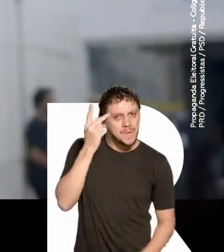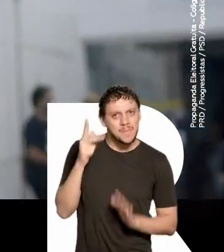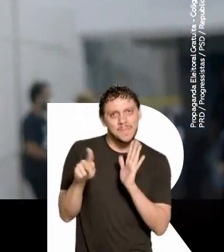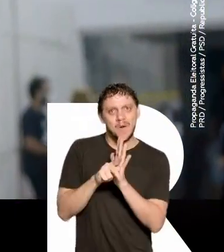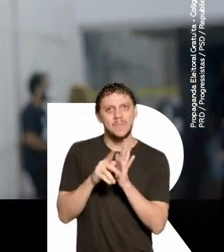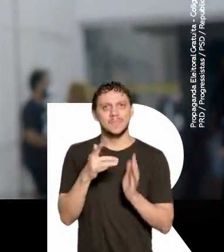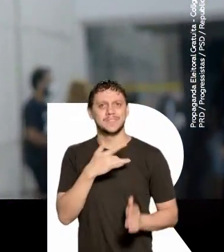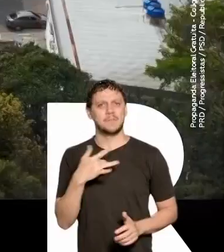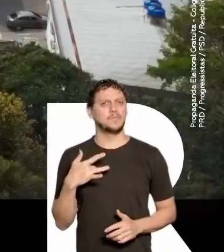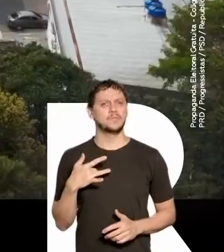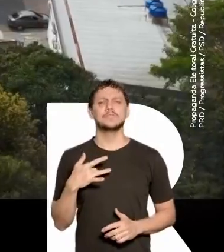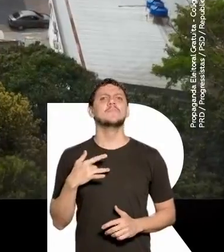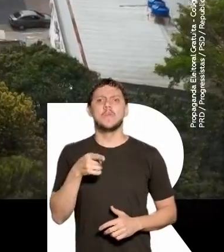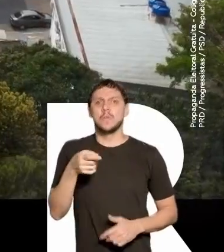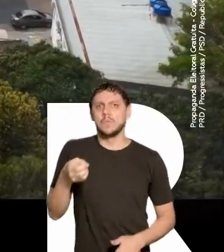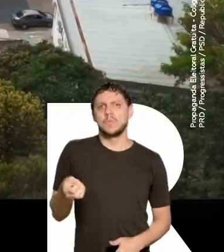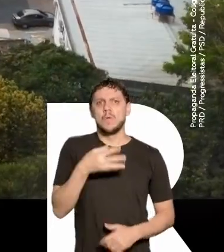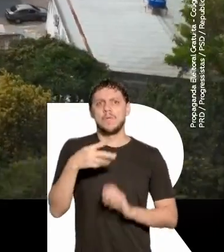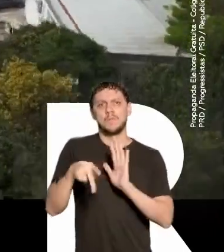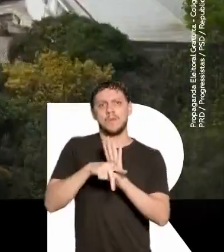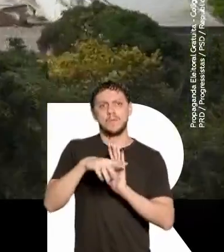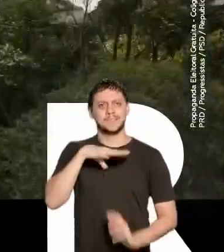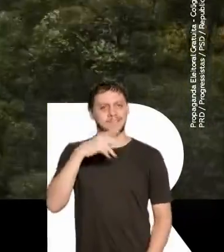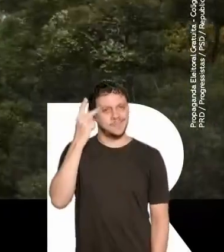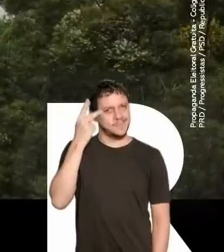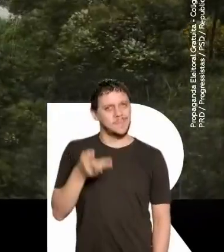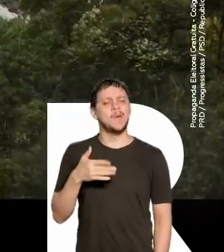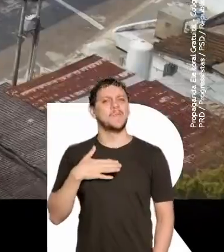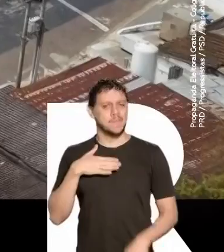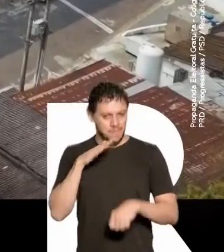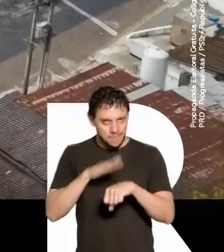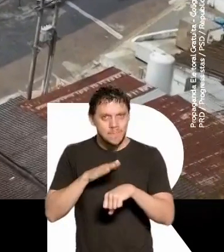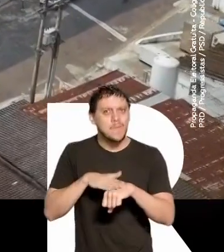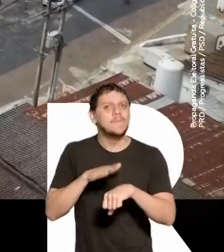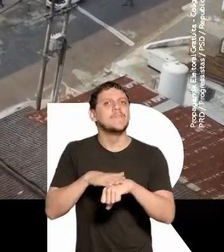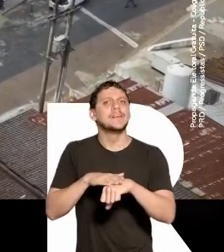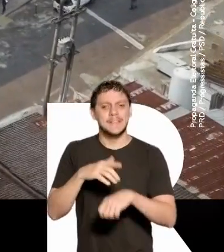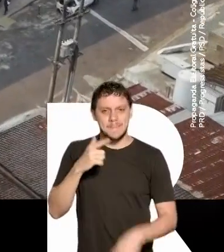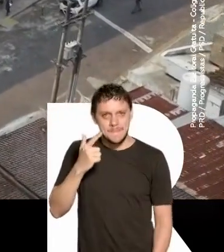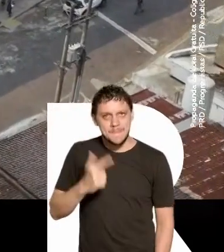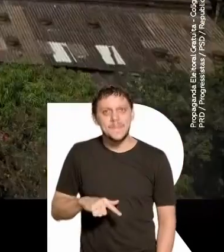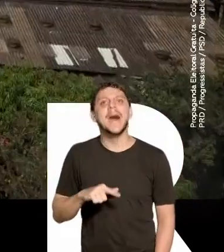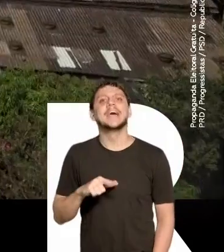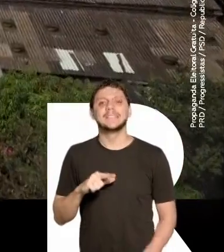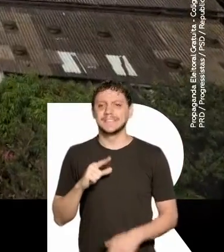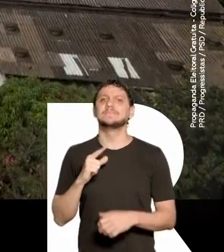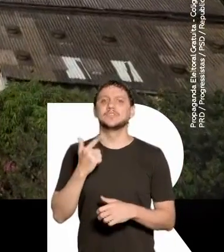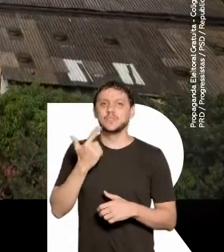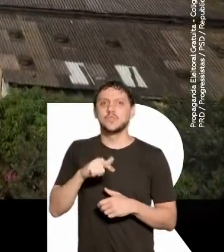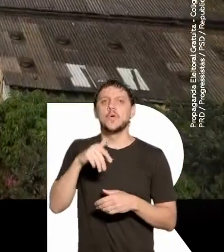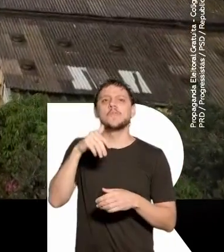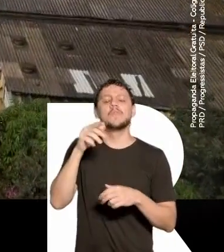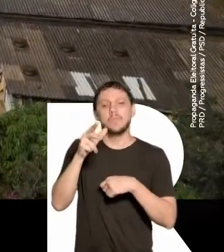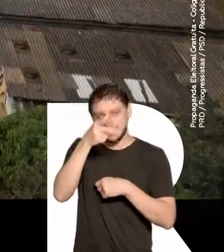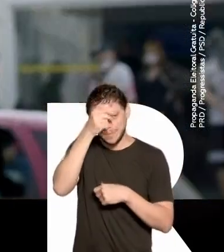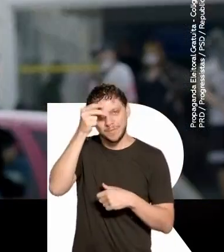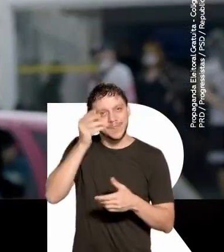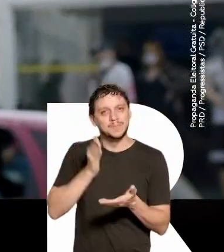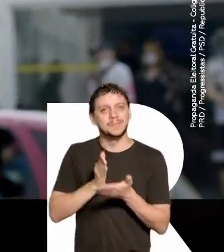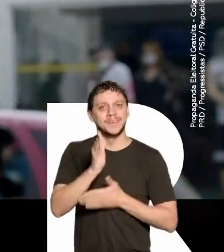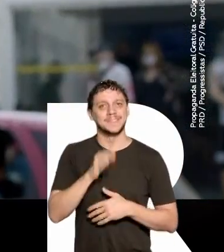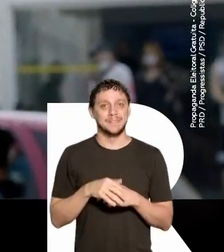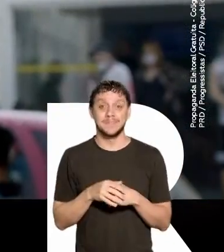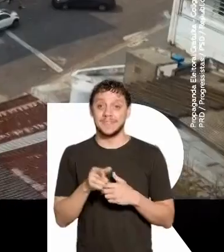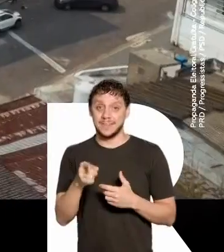Paulistão da Saúde. Uma inovação para a cidade de São Paulo e que eu vou fazer mais no próximo mandato. O